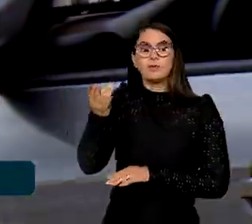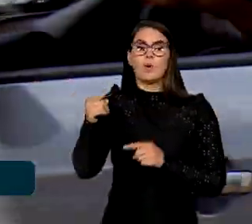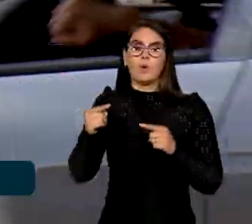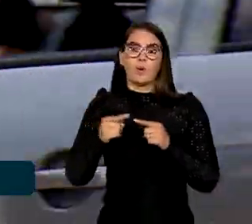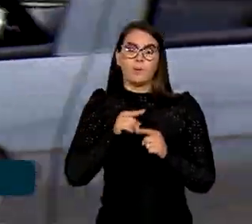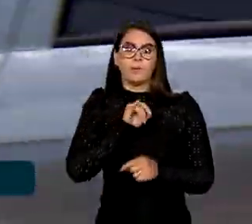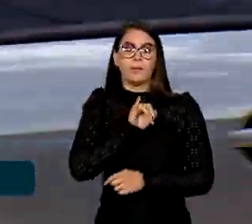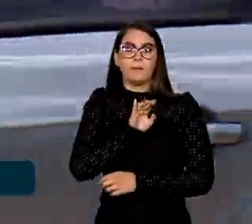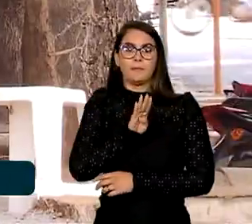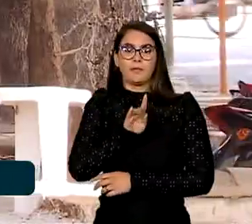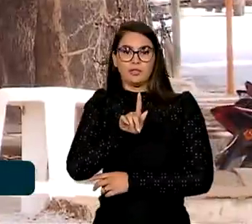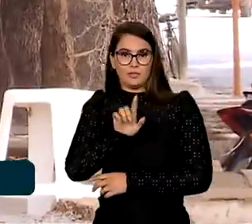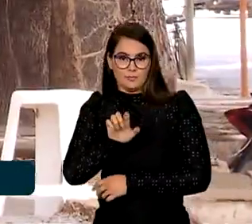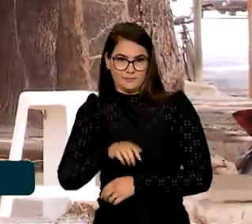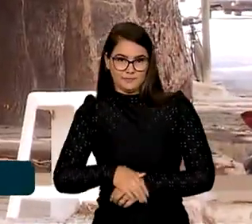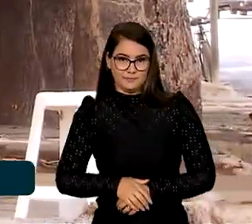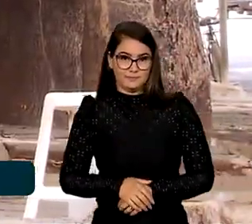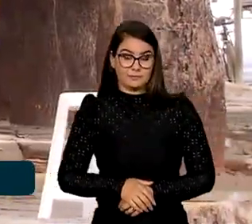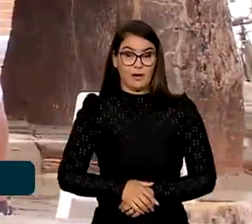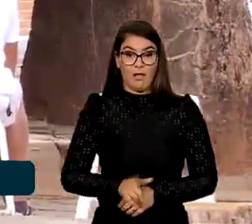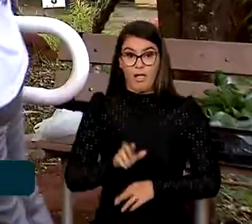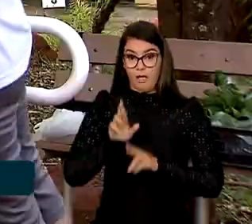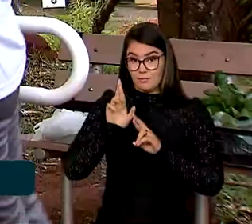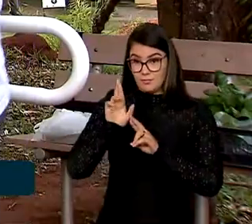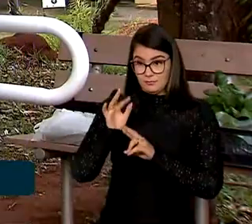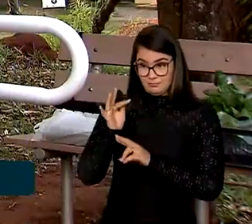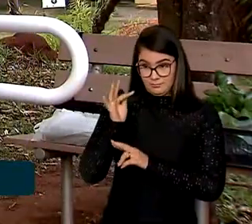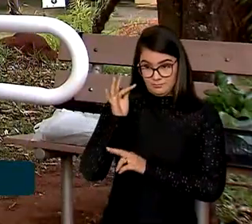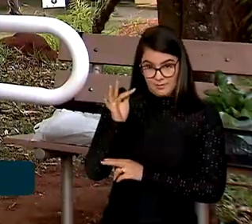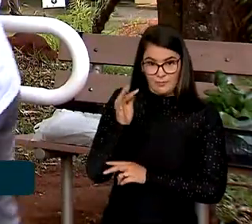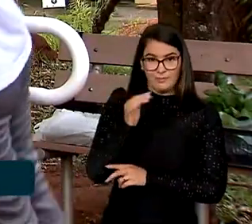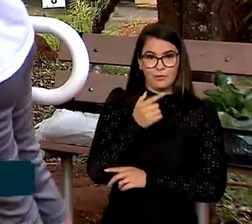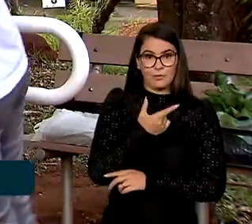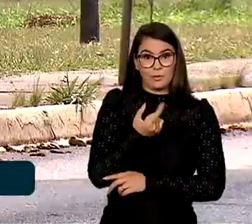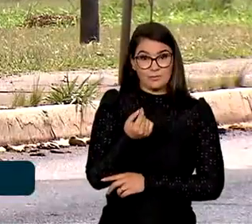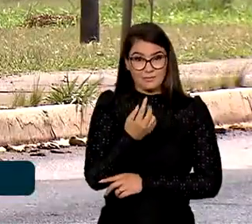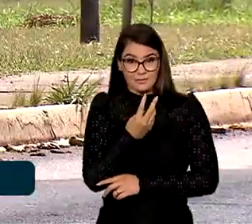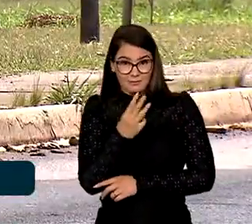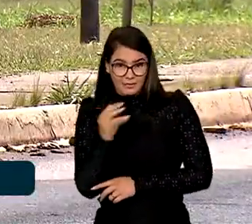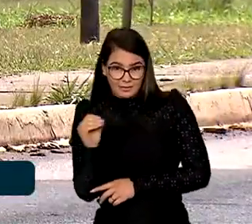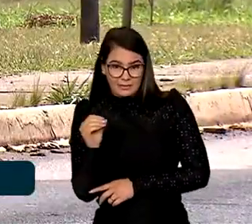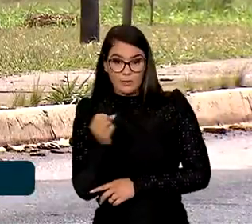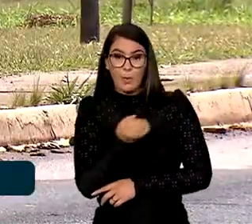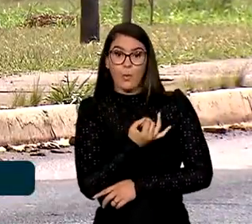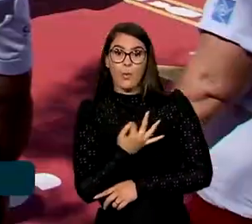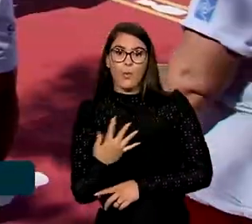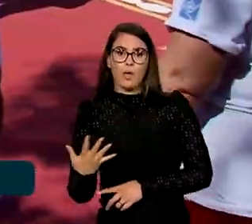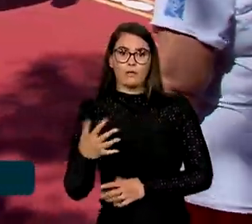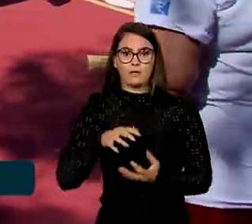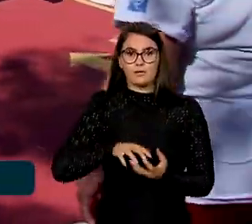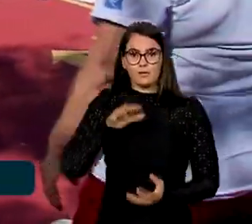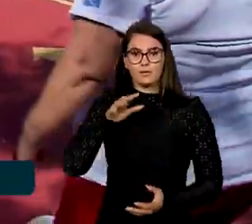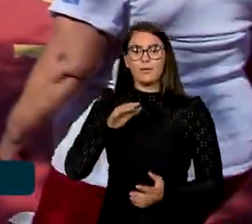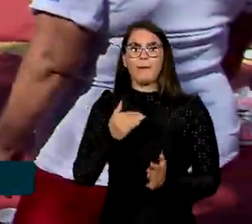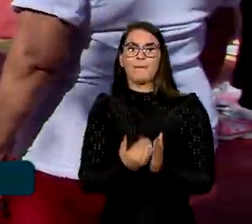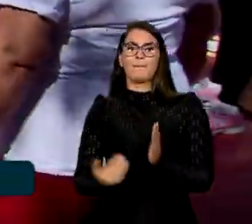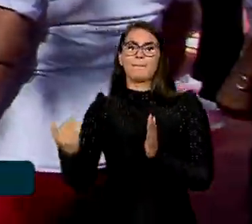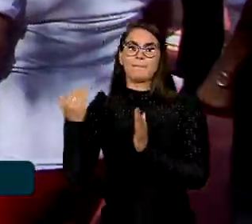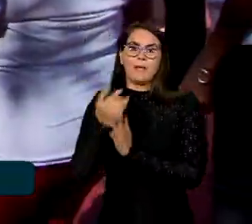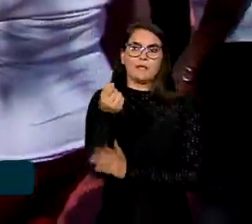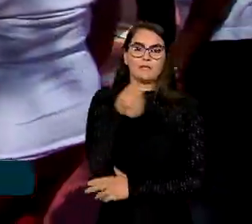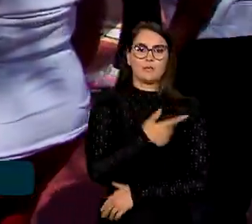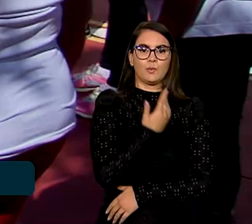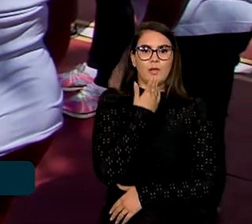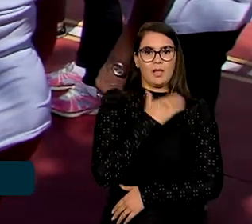com o IBGE. E a expectativa é de que, em 2030, o número de idosos supere o de crianças e